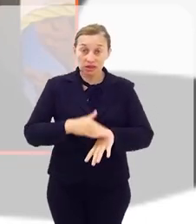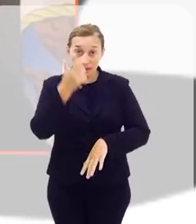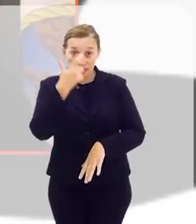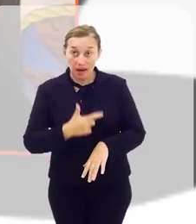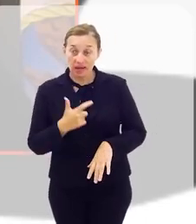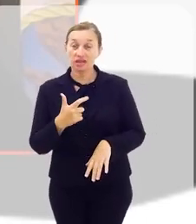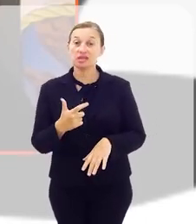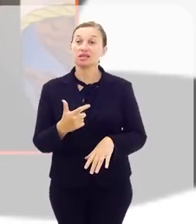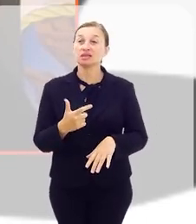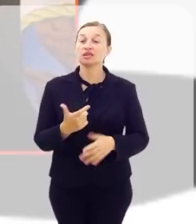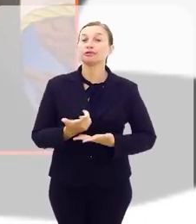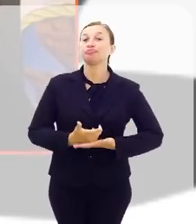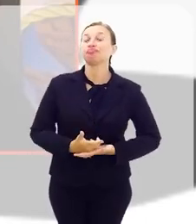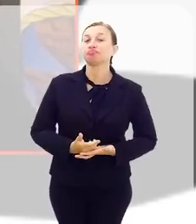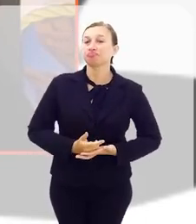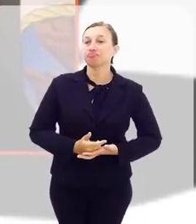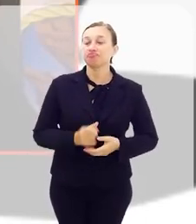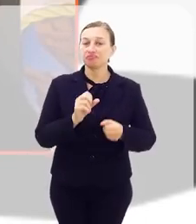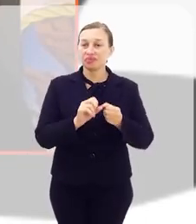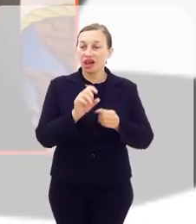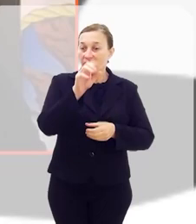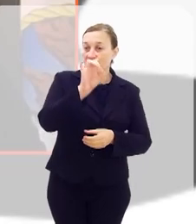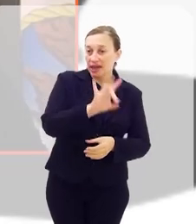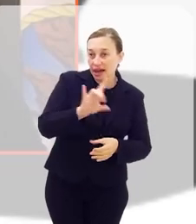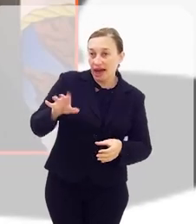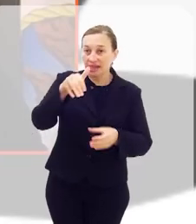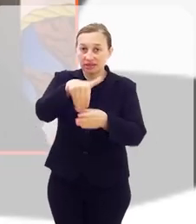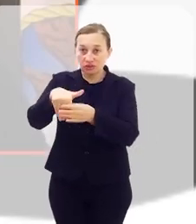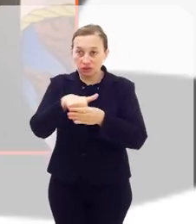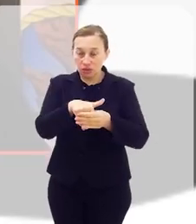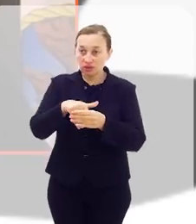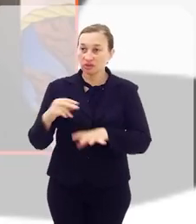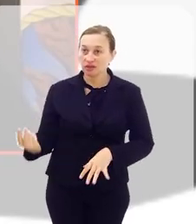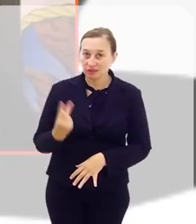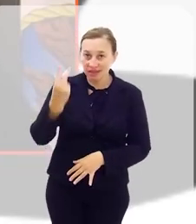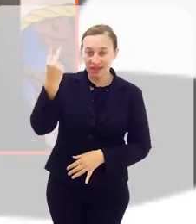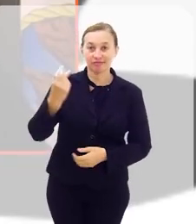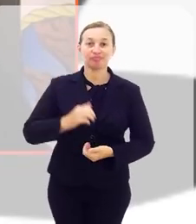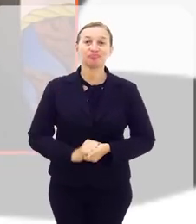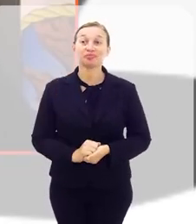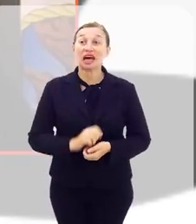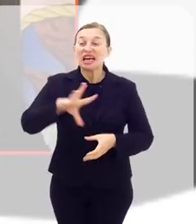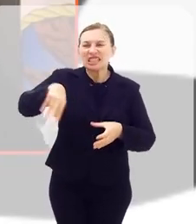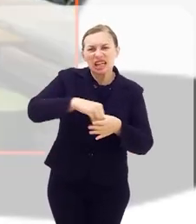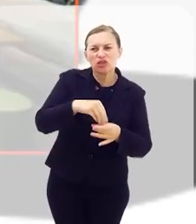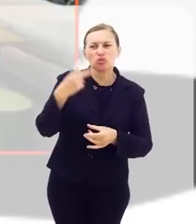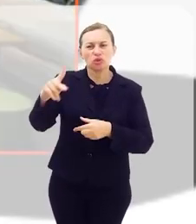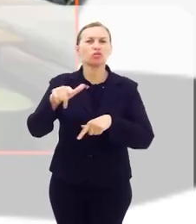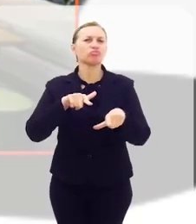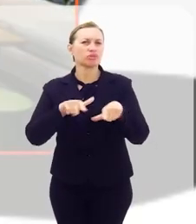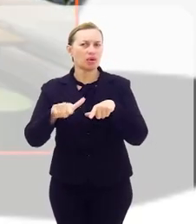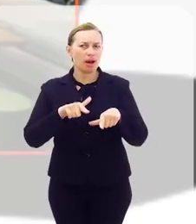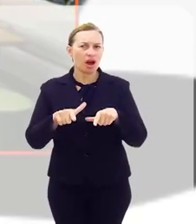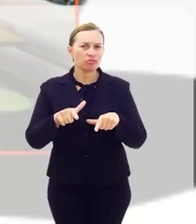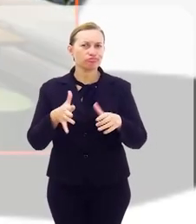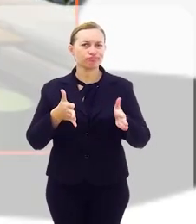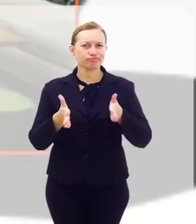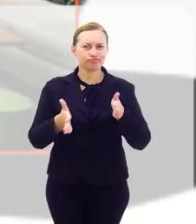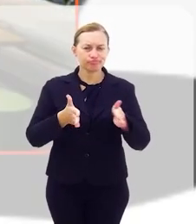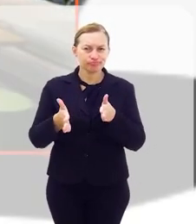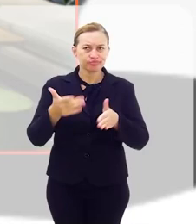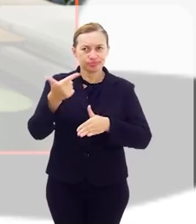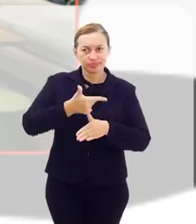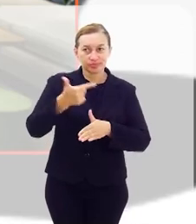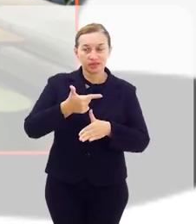segundo mandato e fazer com que cada voto venha a ser valorizado. Dentro do seu mandato, que